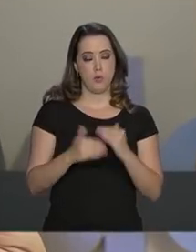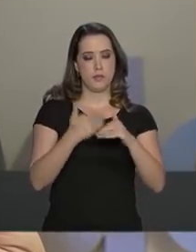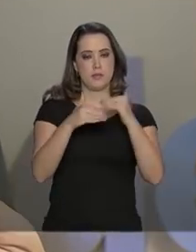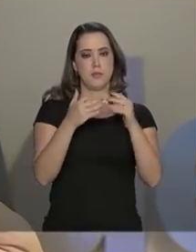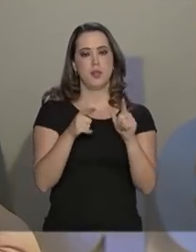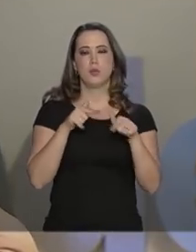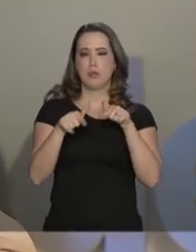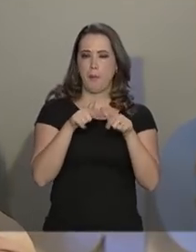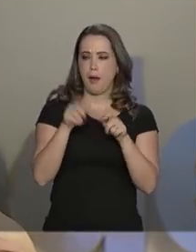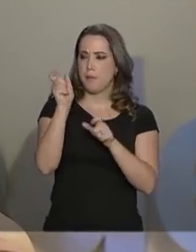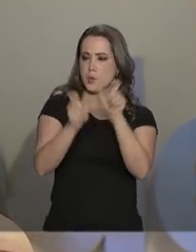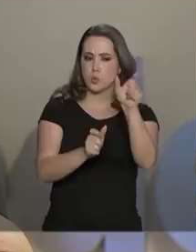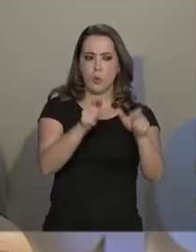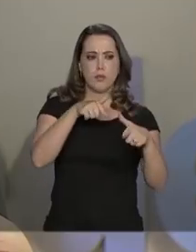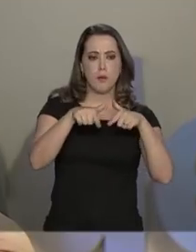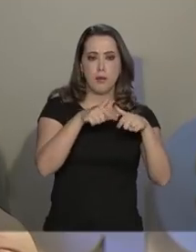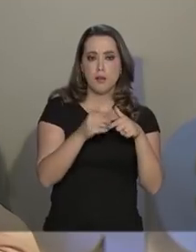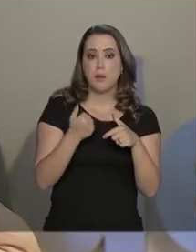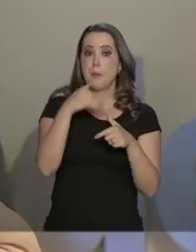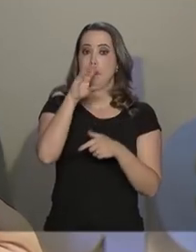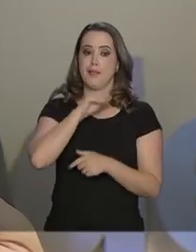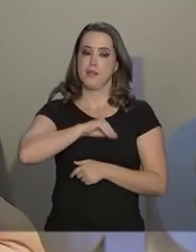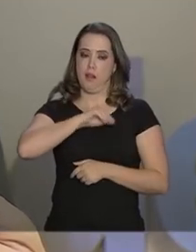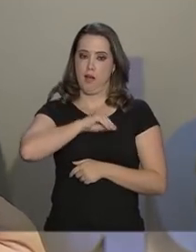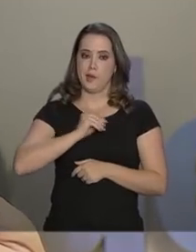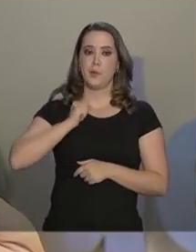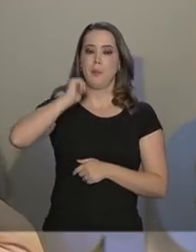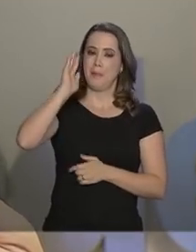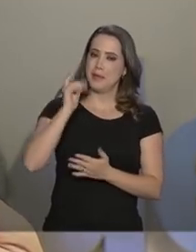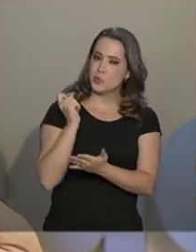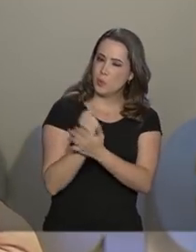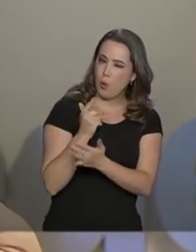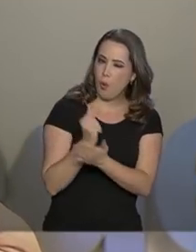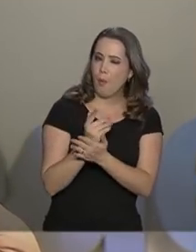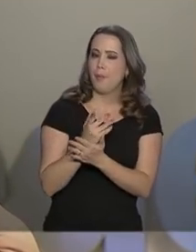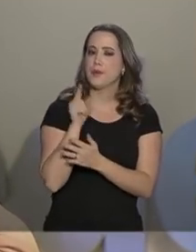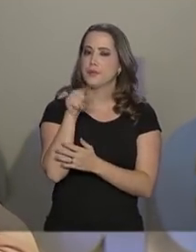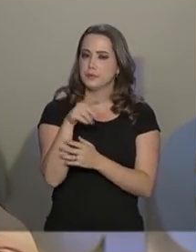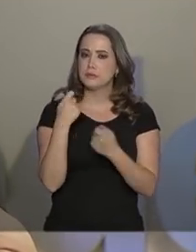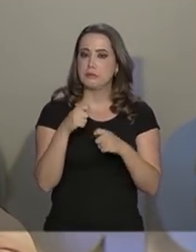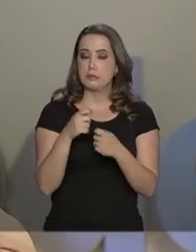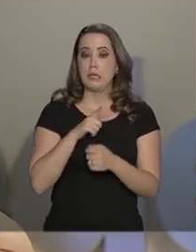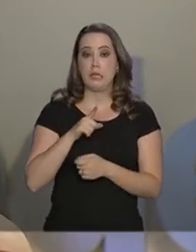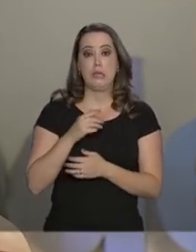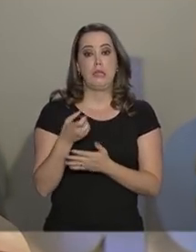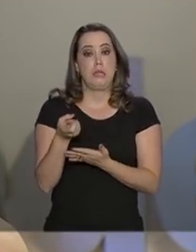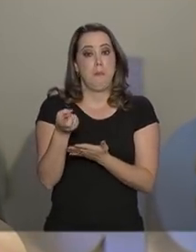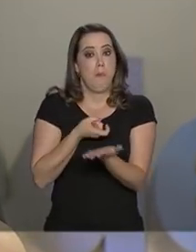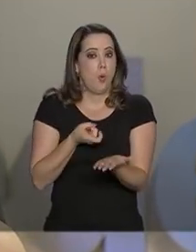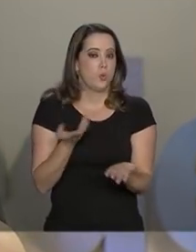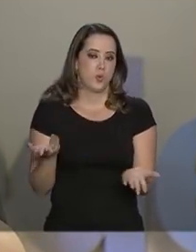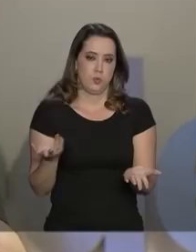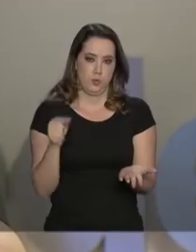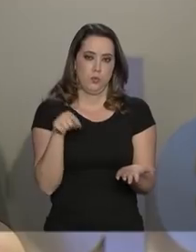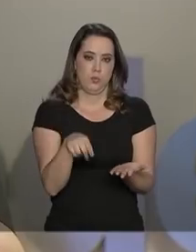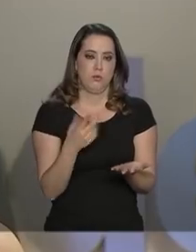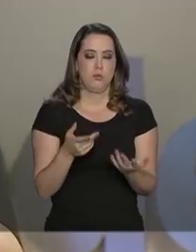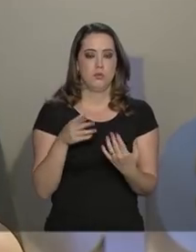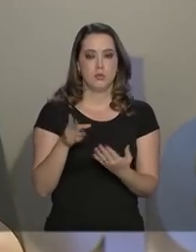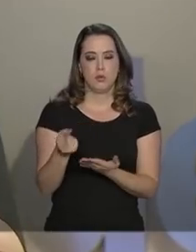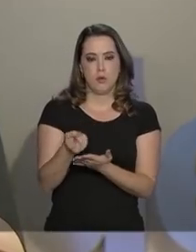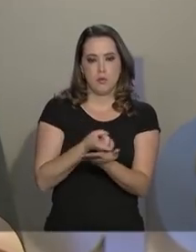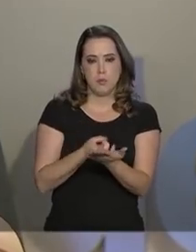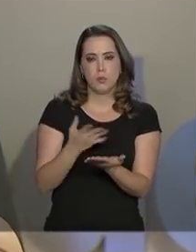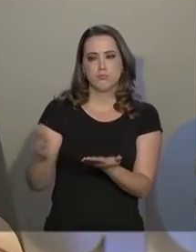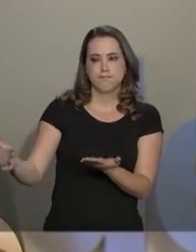salarial, aumenta a renda disponível das famílias e aumenta o consumo. E o consumo é base de tributação nossa. Então, a tributação recebe